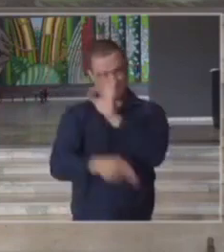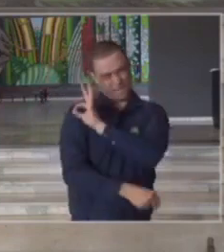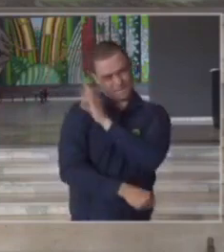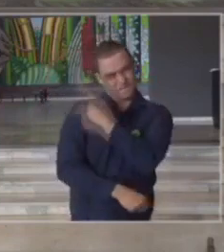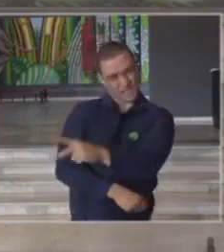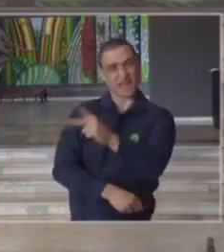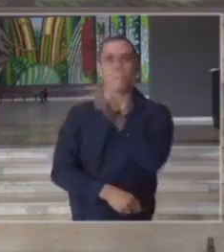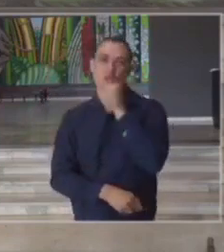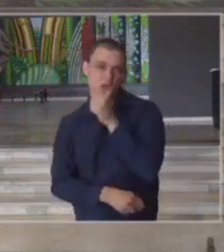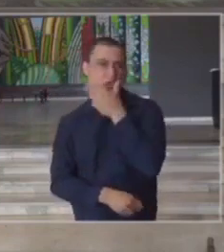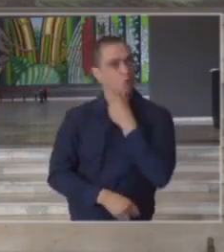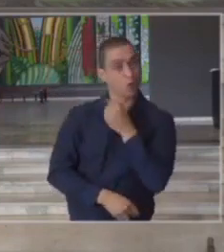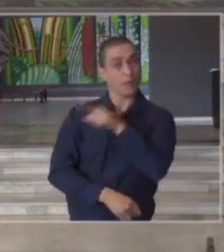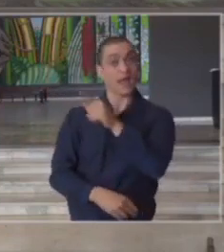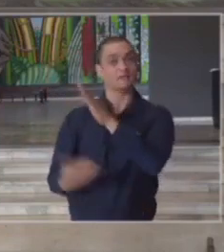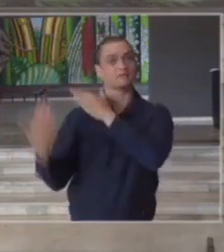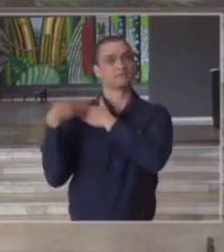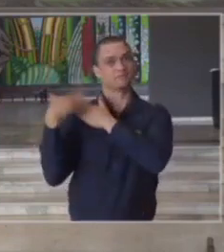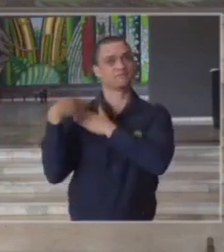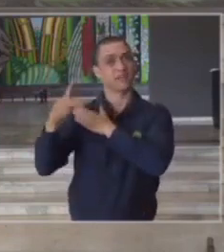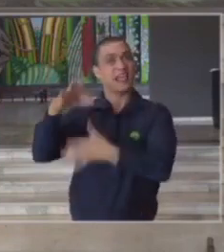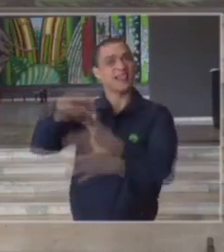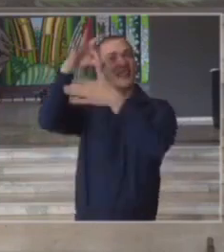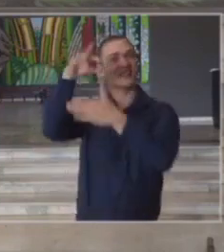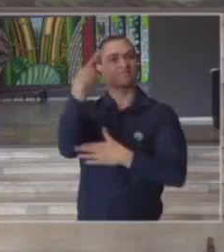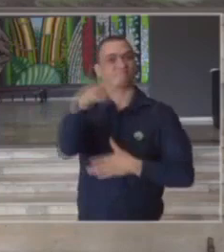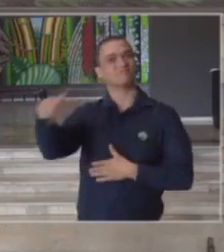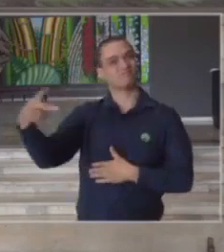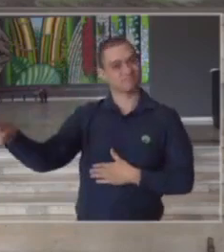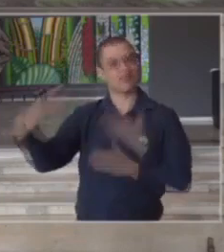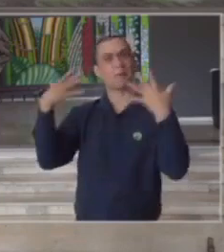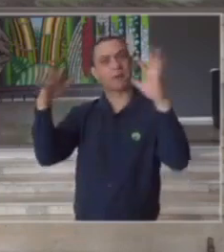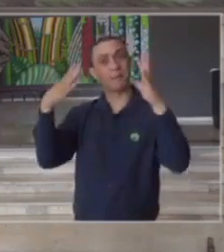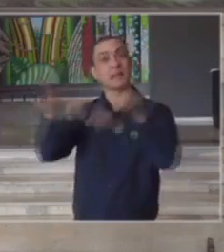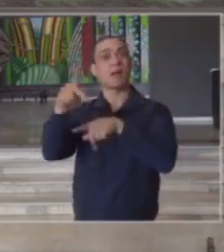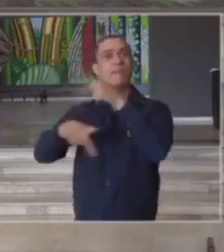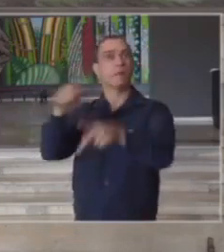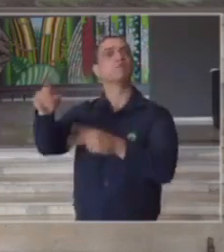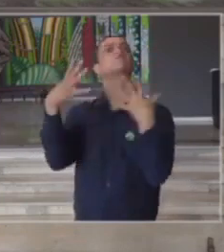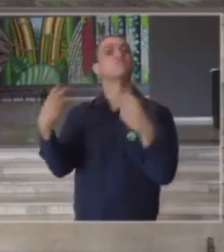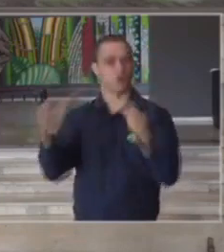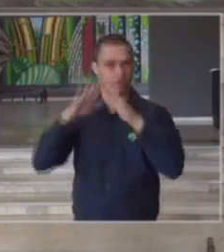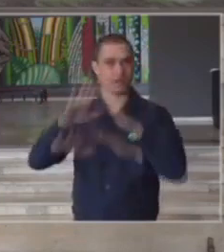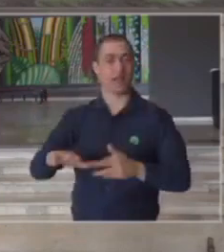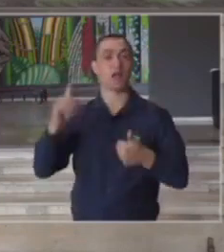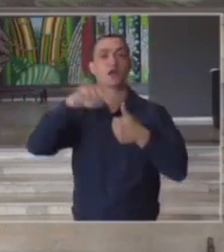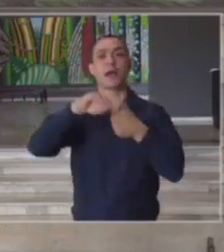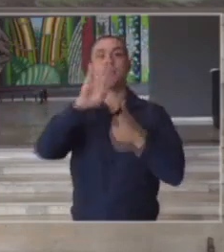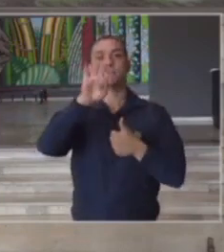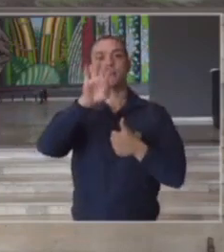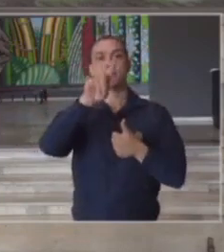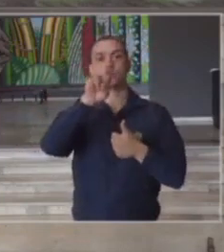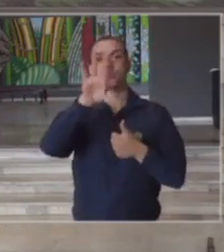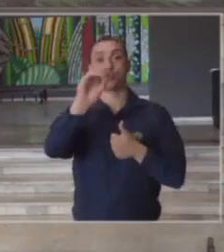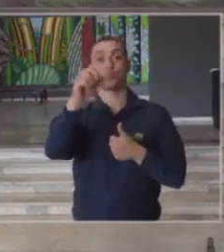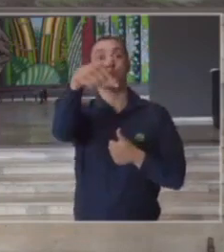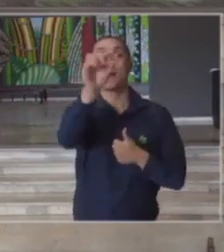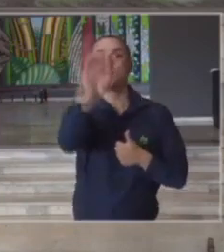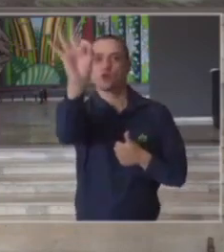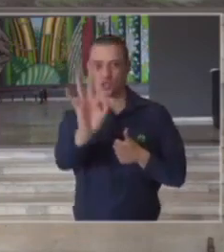prefeitas dos seus representantes e líderes e da sua população bebedouro 70